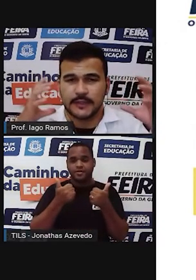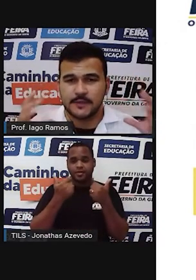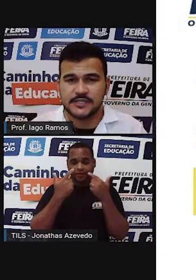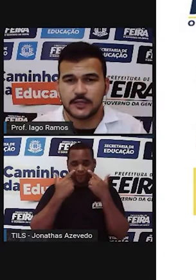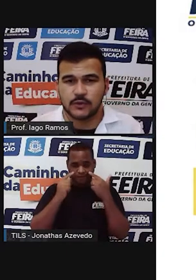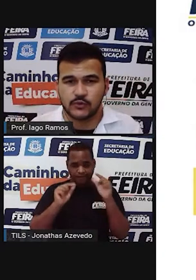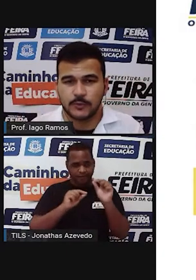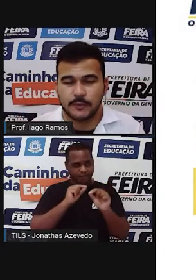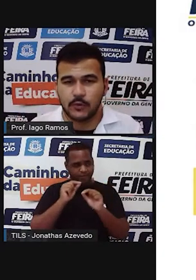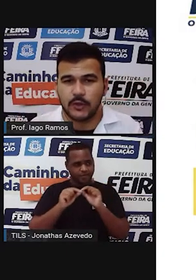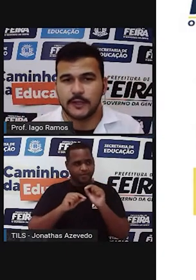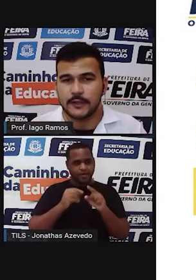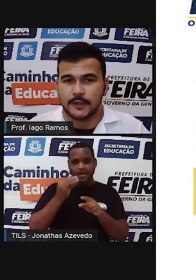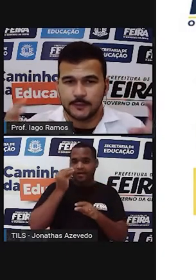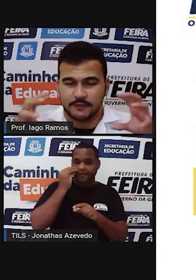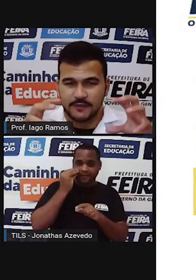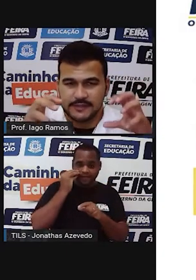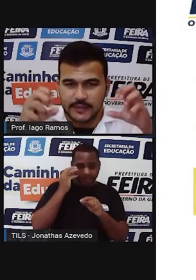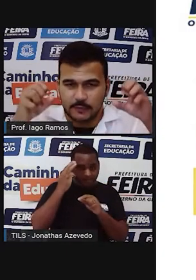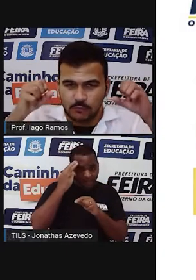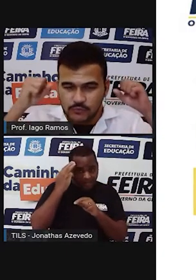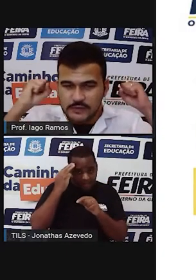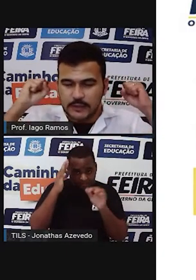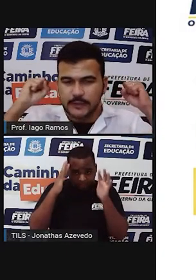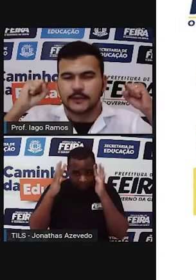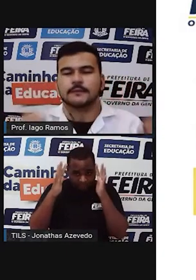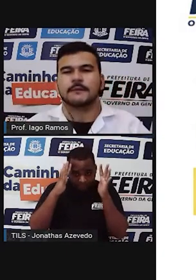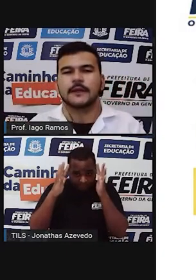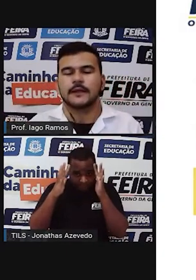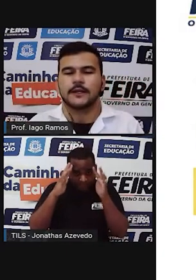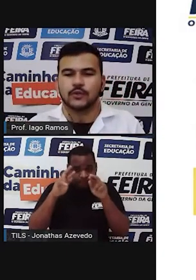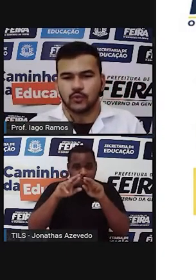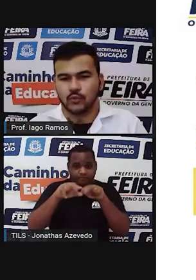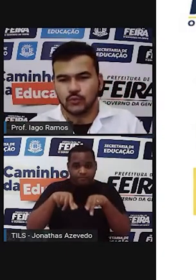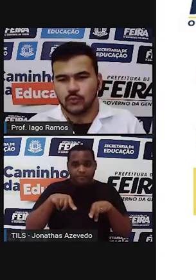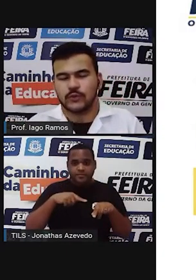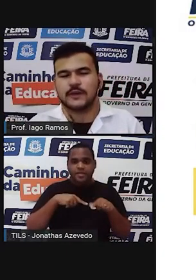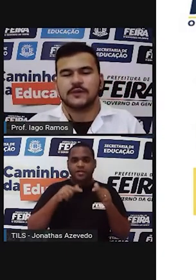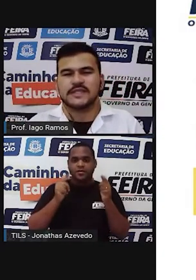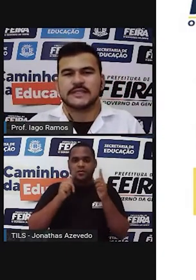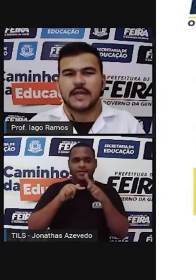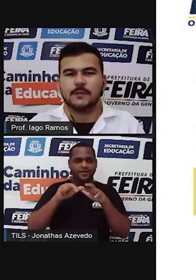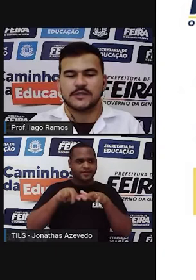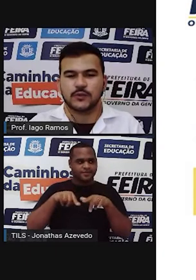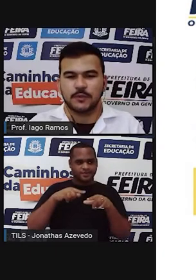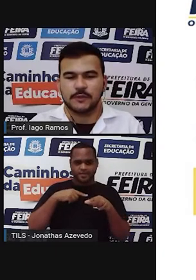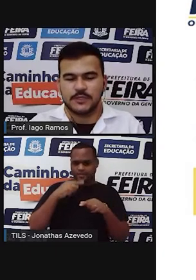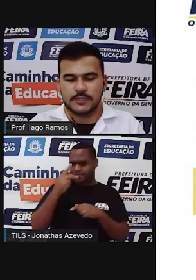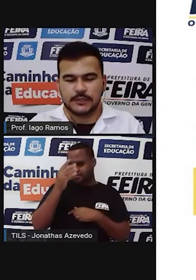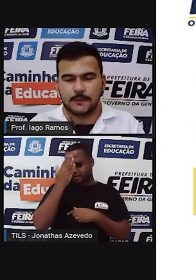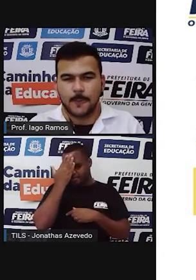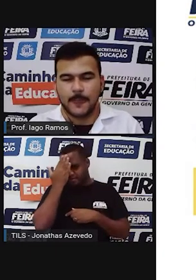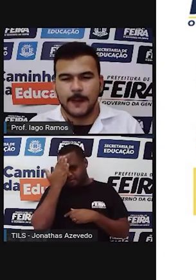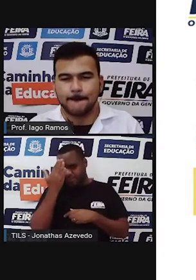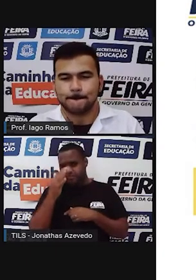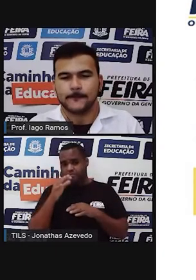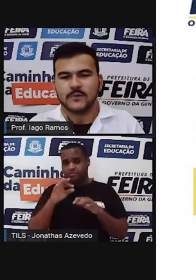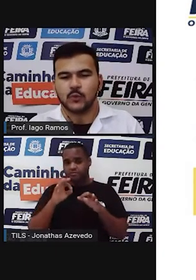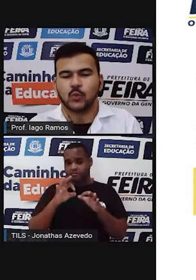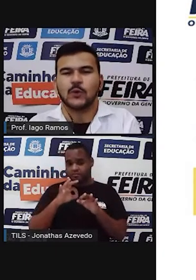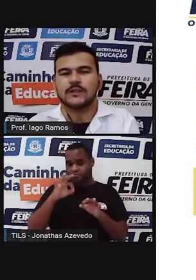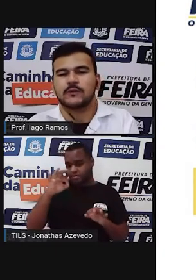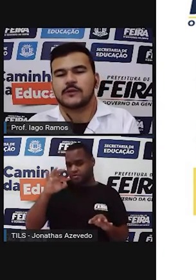deixa eu tentar mexer com a sua memória pra ver se ela busca aí, né, tudo o que você sabe sobre medida, né?